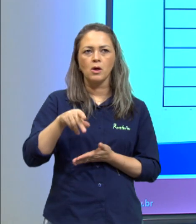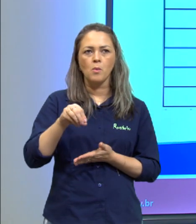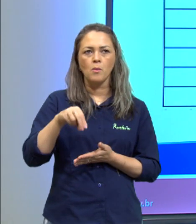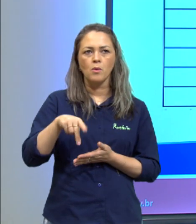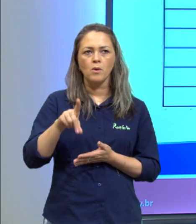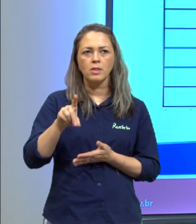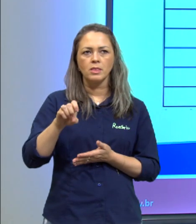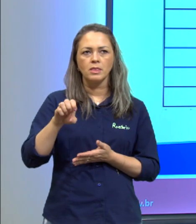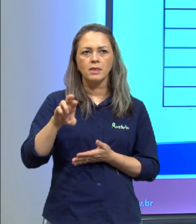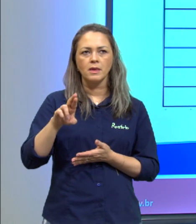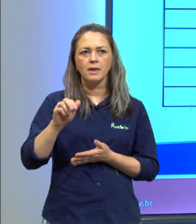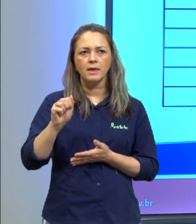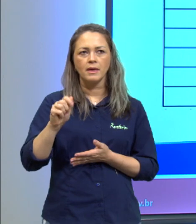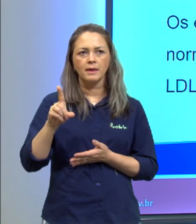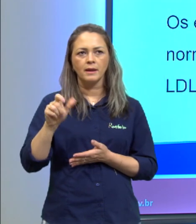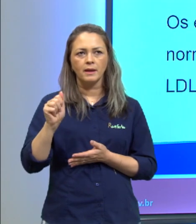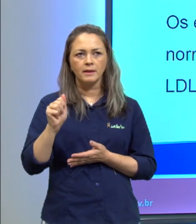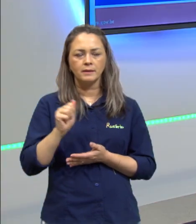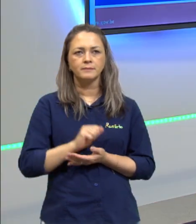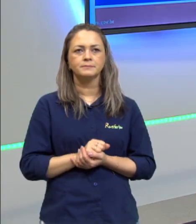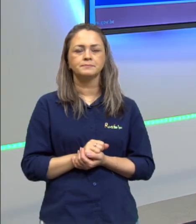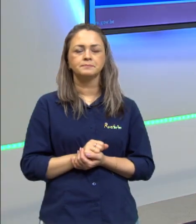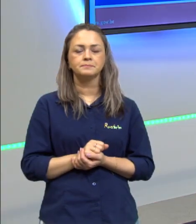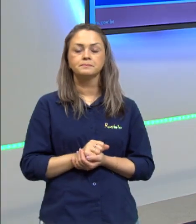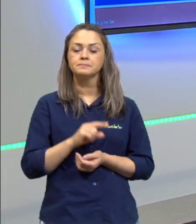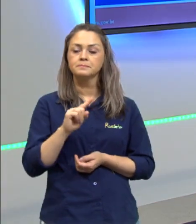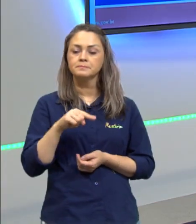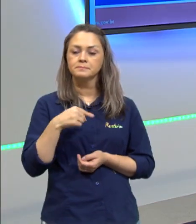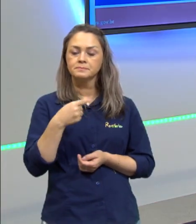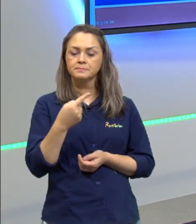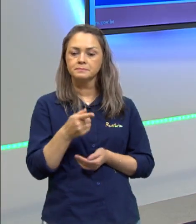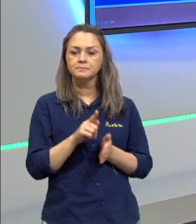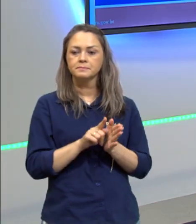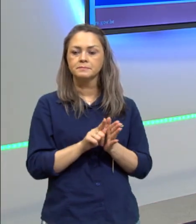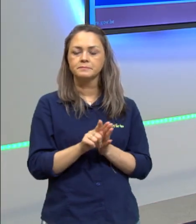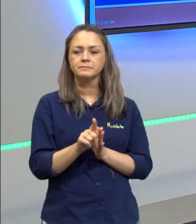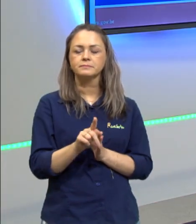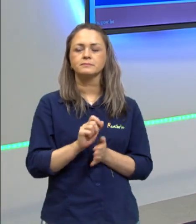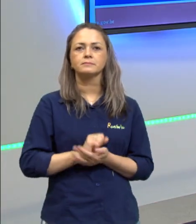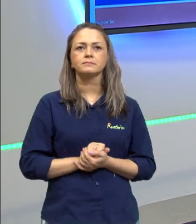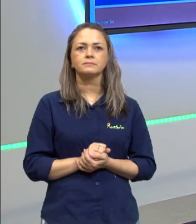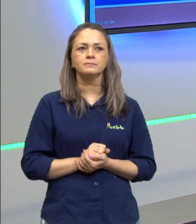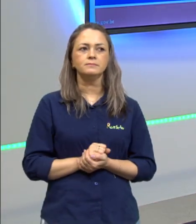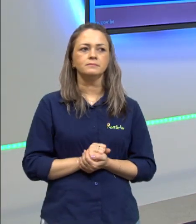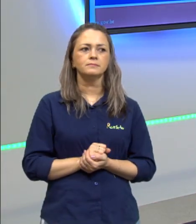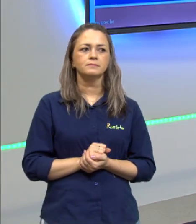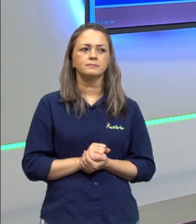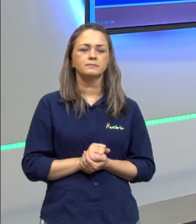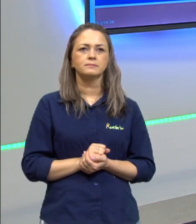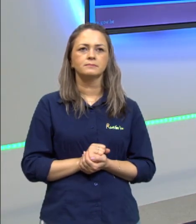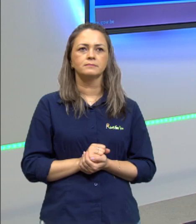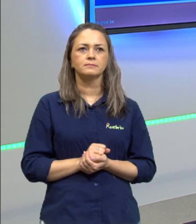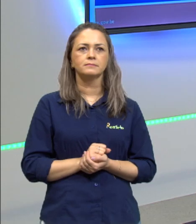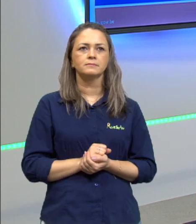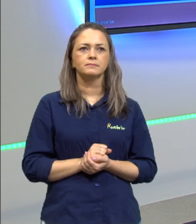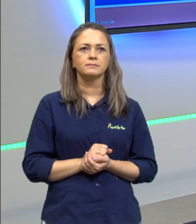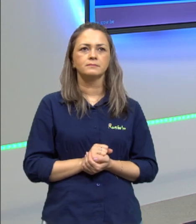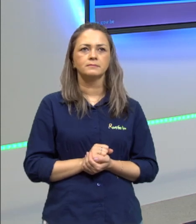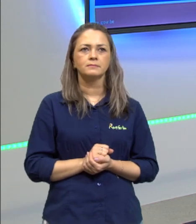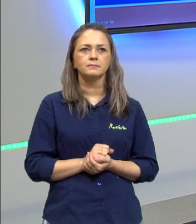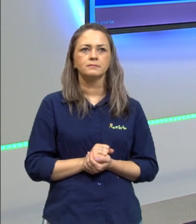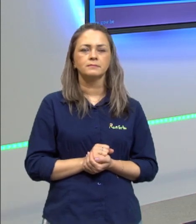vamos adiante nossa próxima questão vamos o que trata essa questão